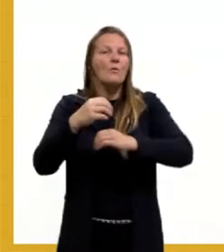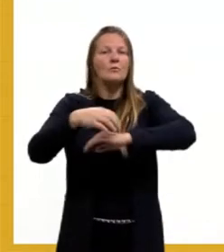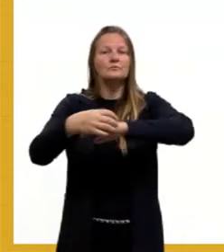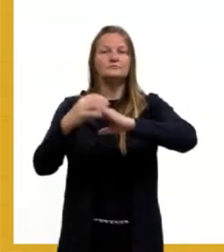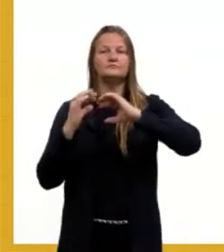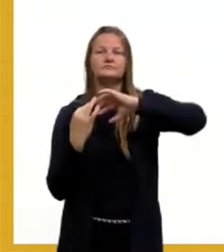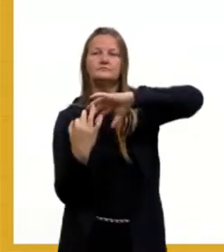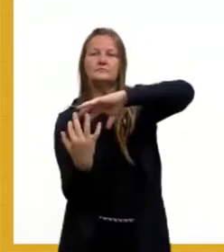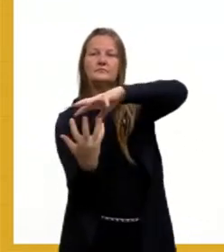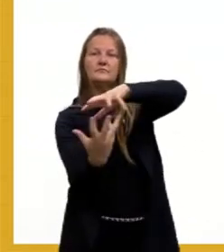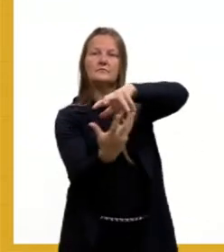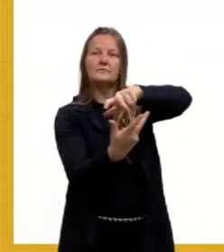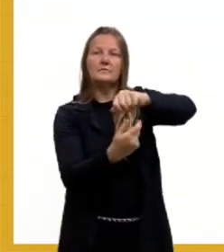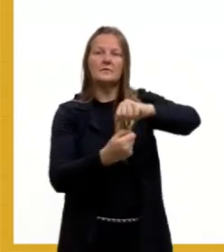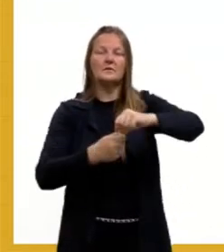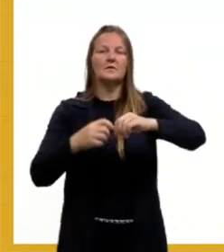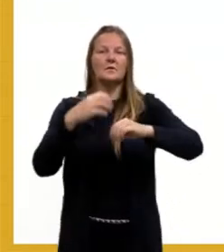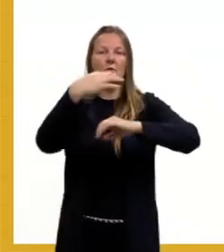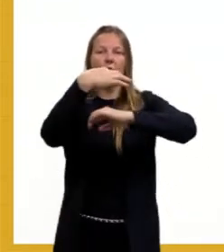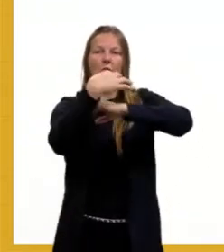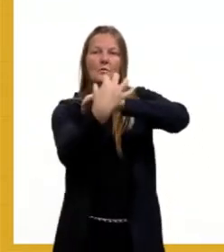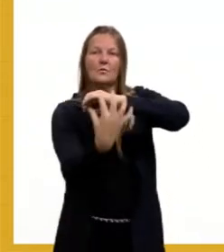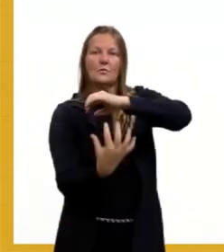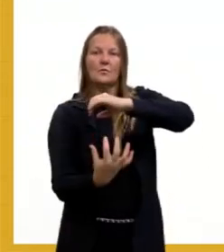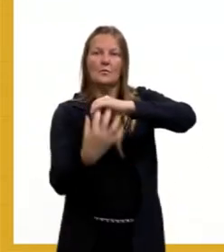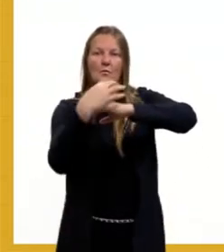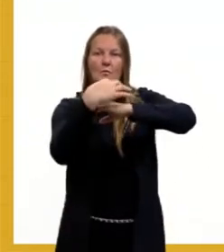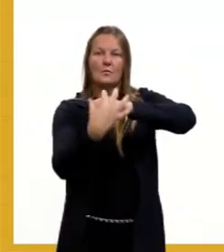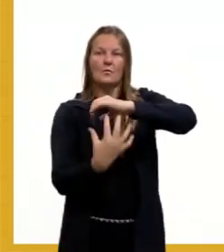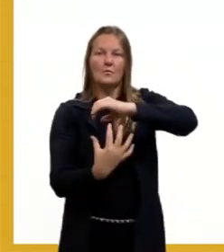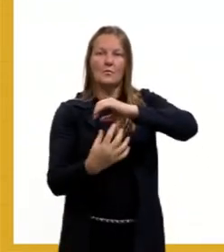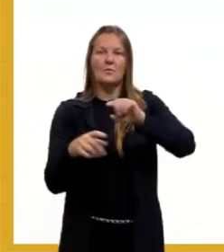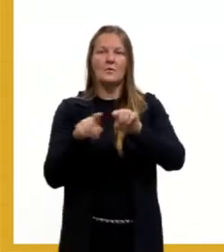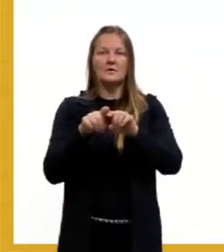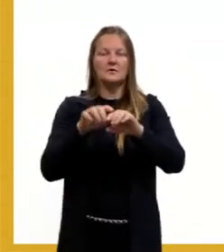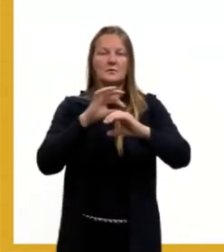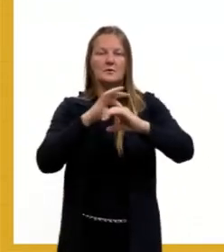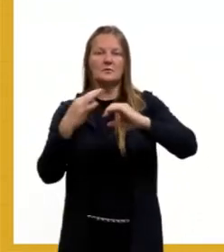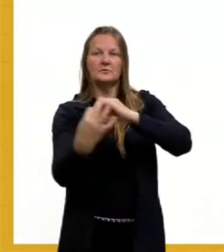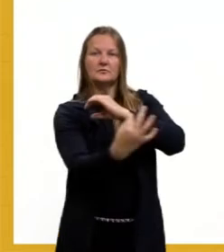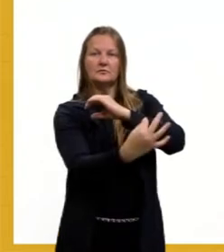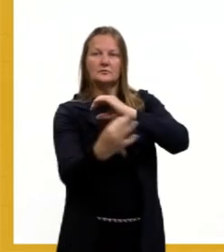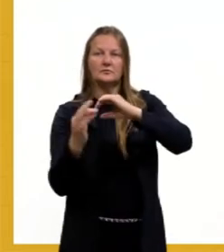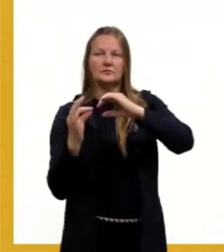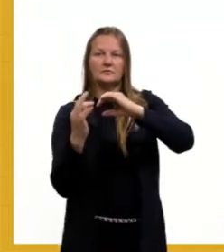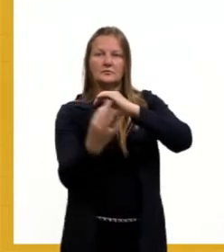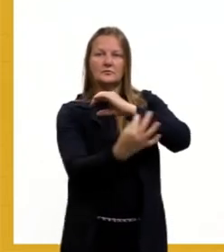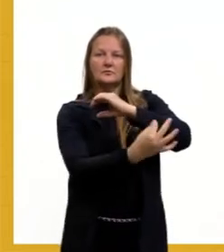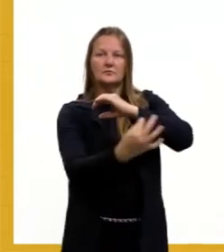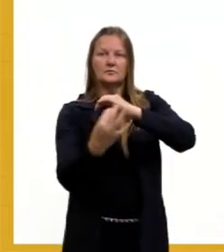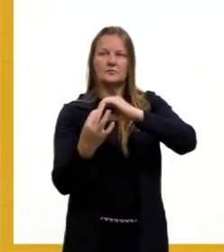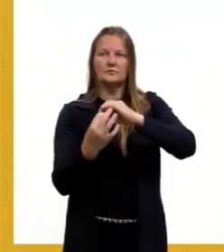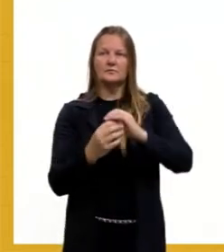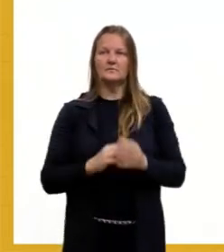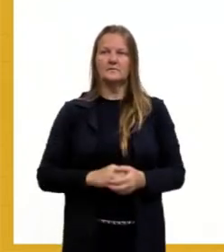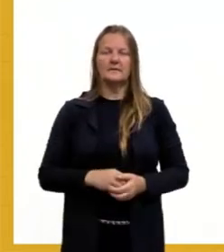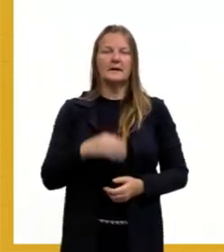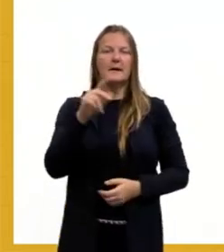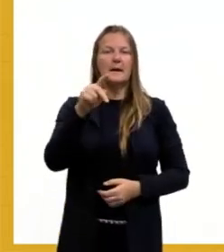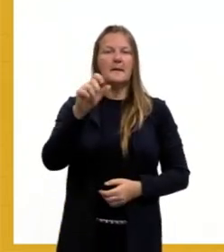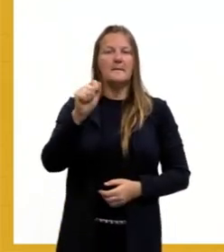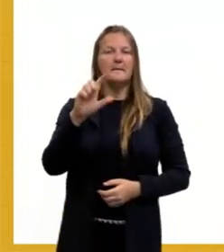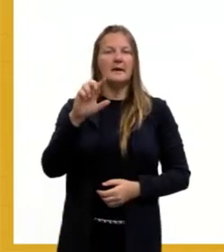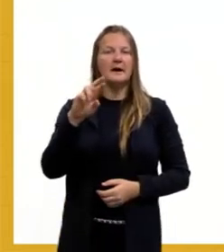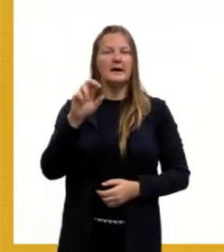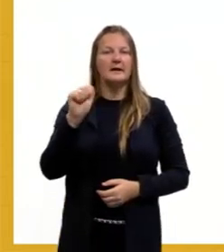que são os paralelos e os meridianos, tá? A linha, a gente chama ou de paralelo ou de meridiano. Paralelo, então, eles são